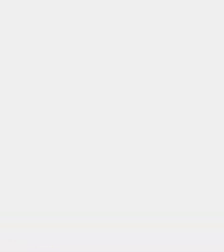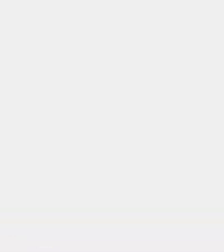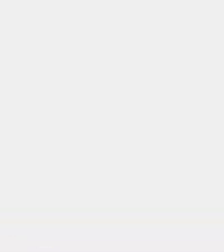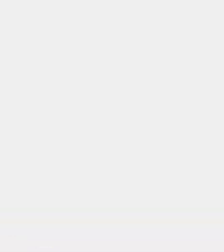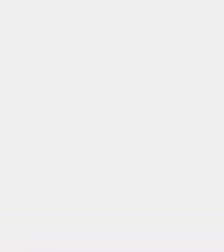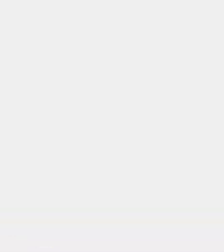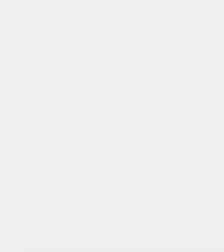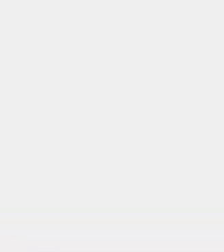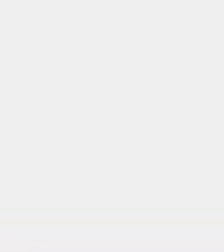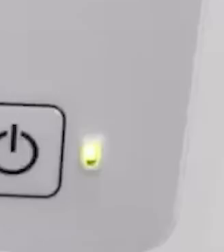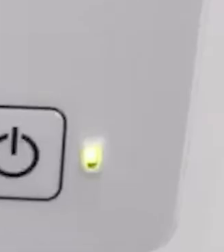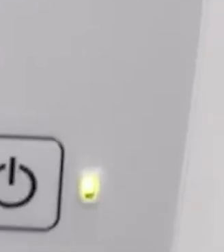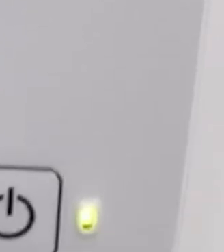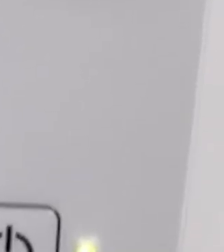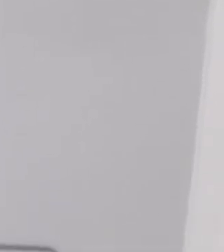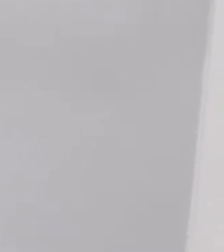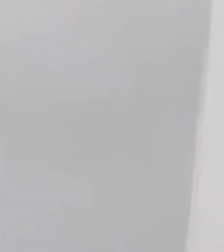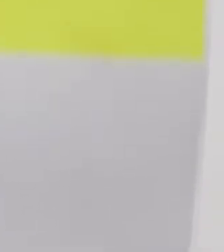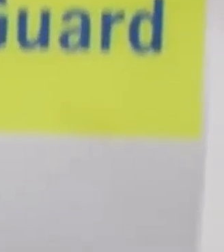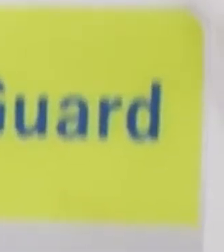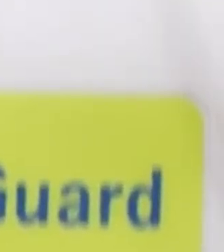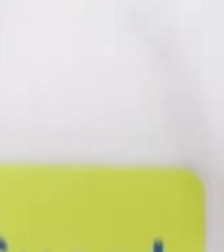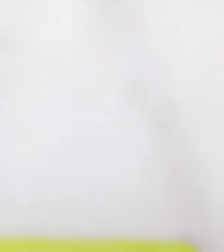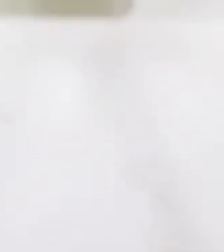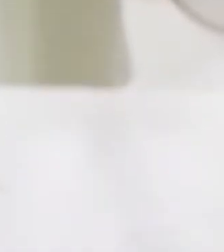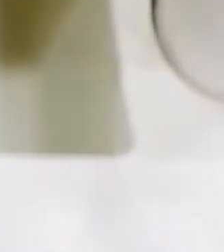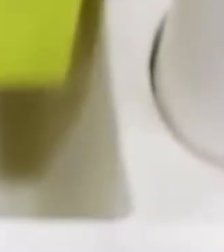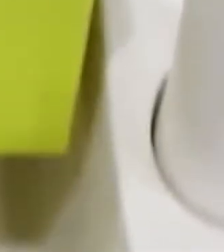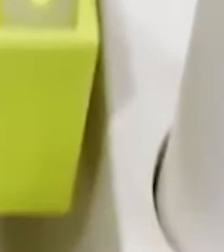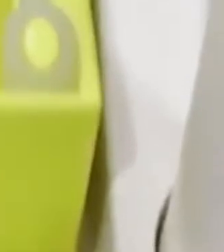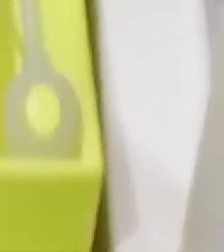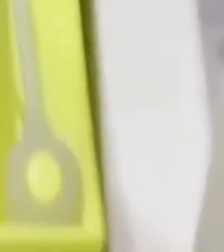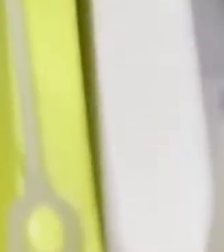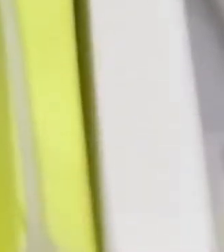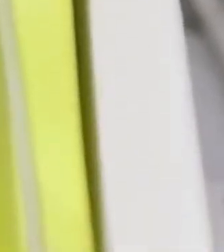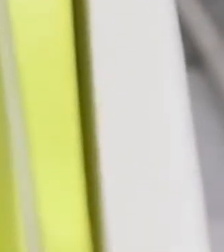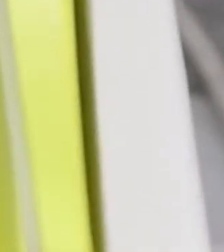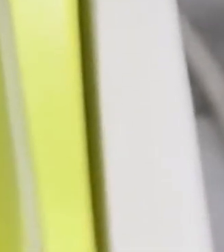tenho certeza. Tchau, tchau. Tchau,